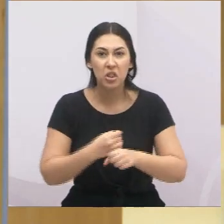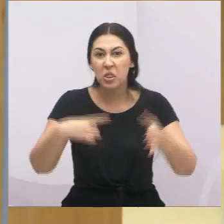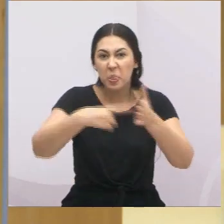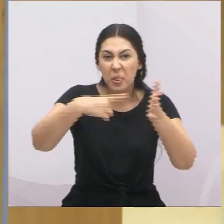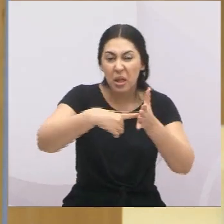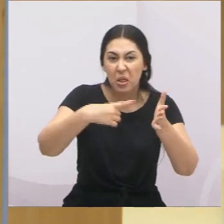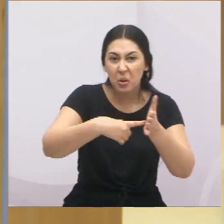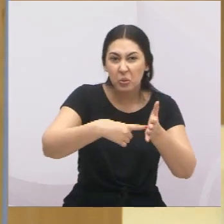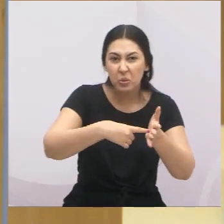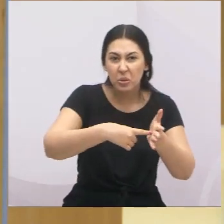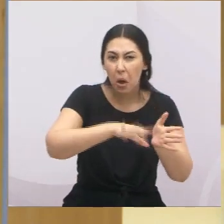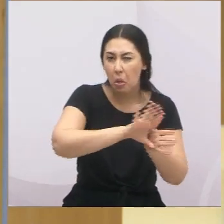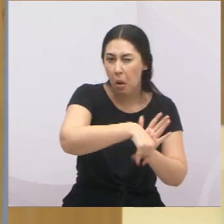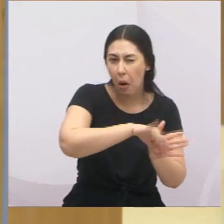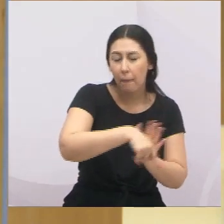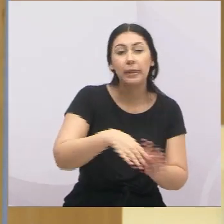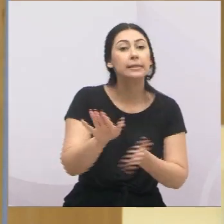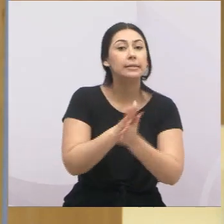de corrupção.